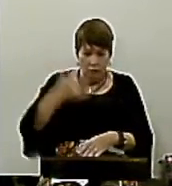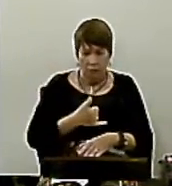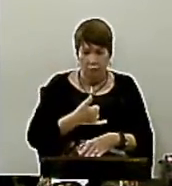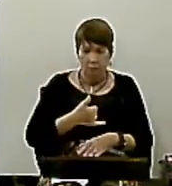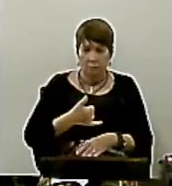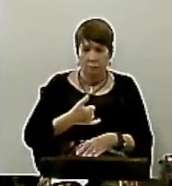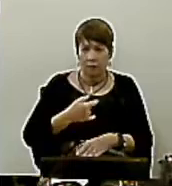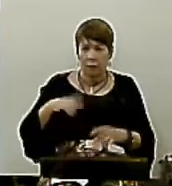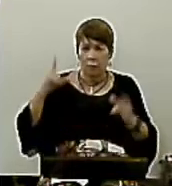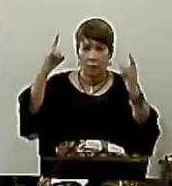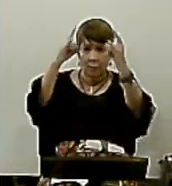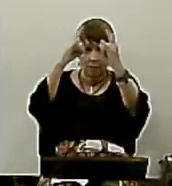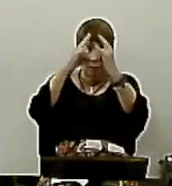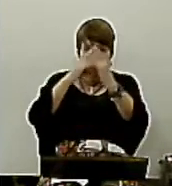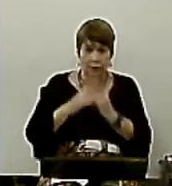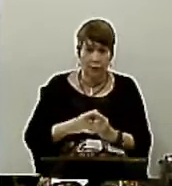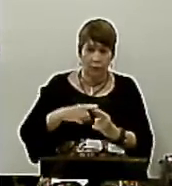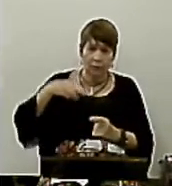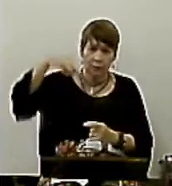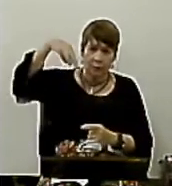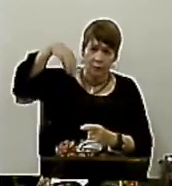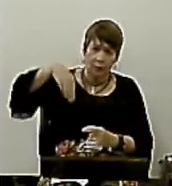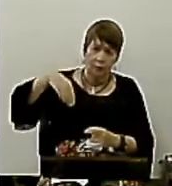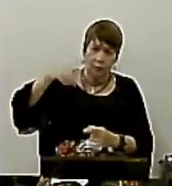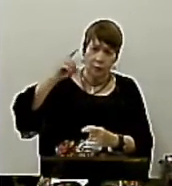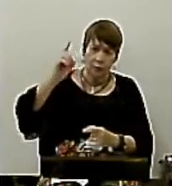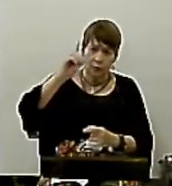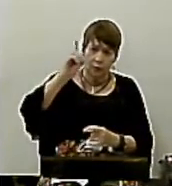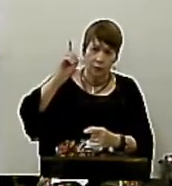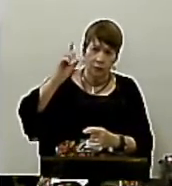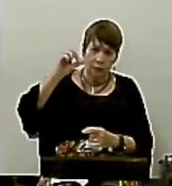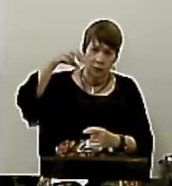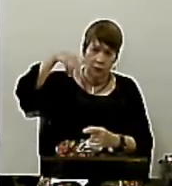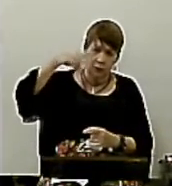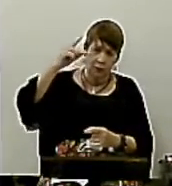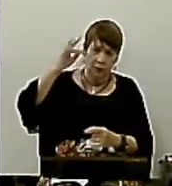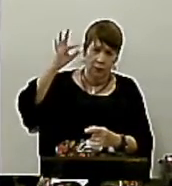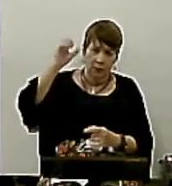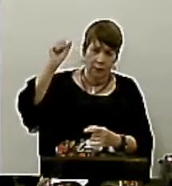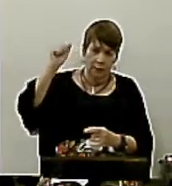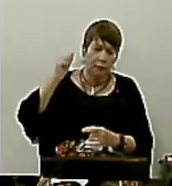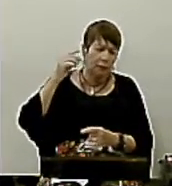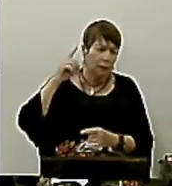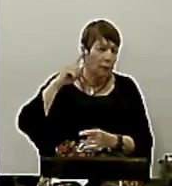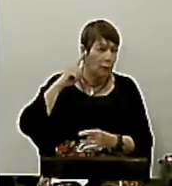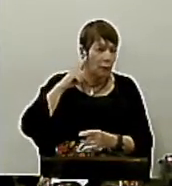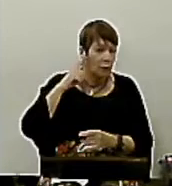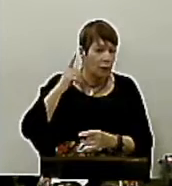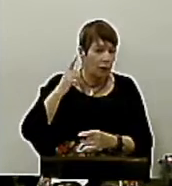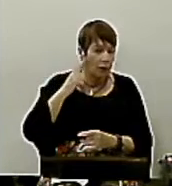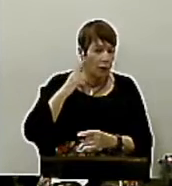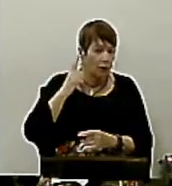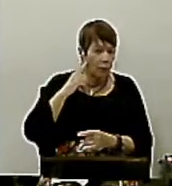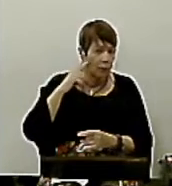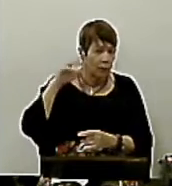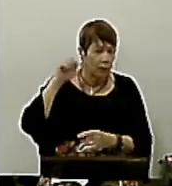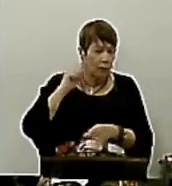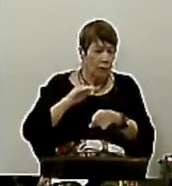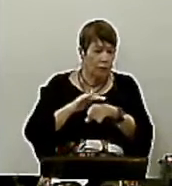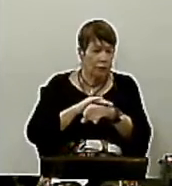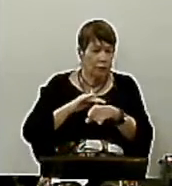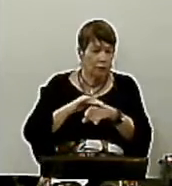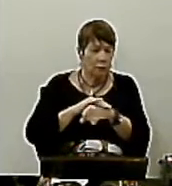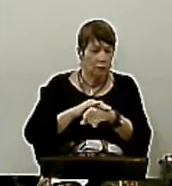acampamento Dos midianitas Esconde lá Através de uma árvore E fica escutando O que eles estão Conversando E aí dois